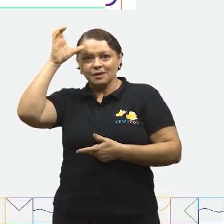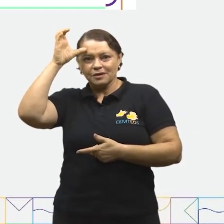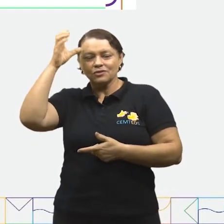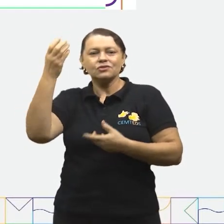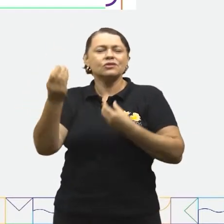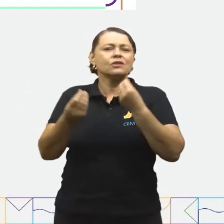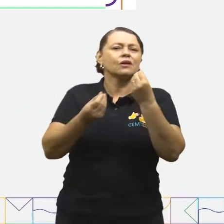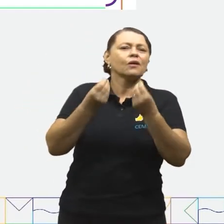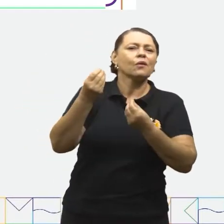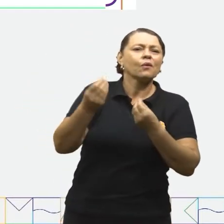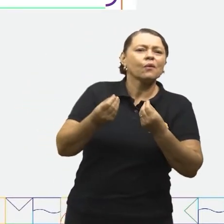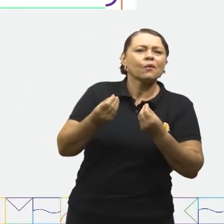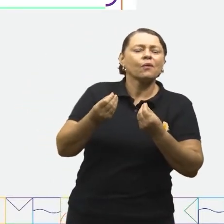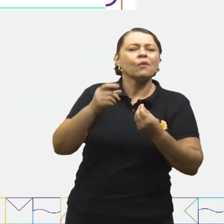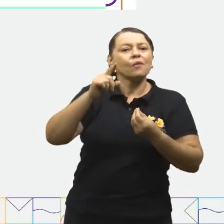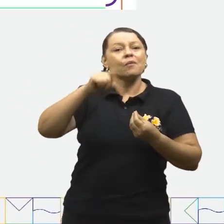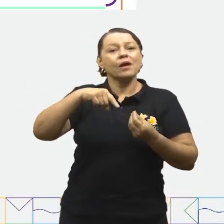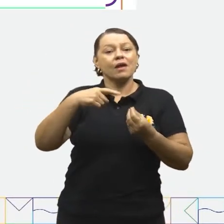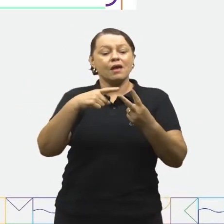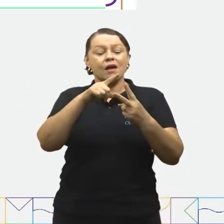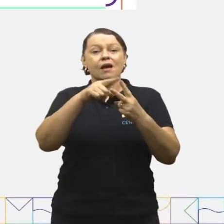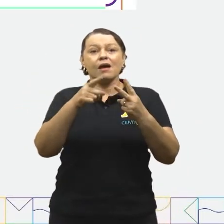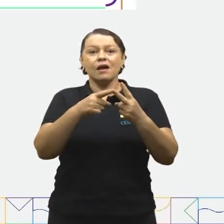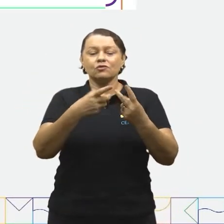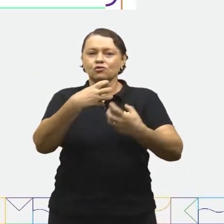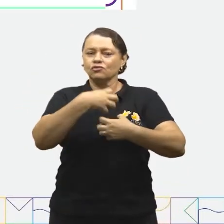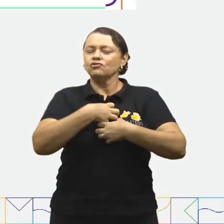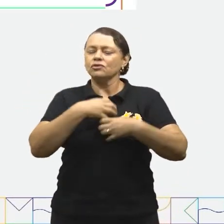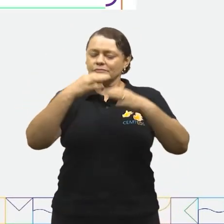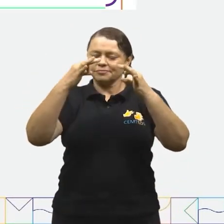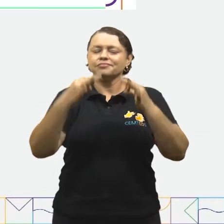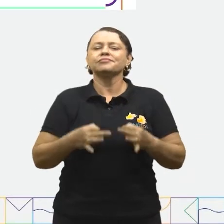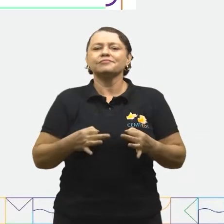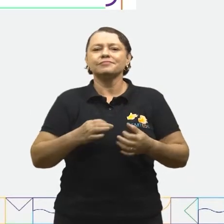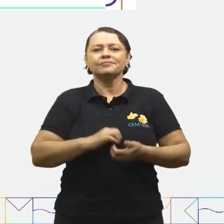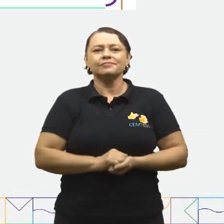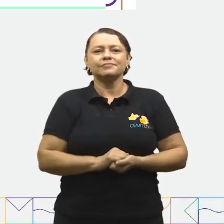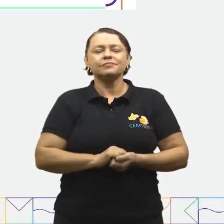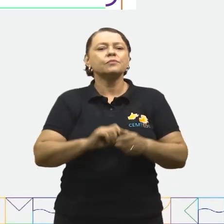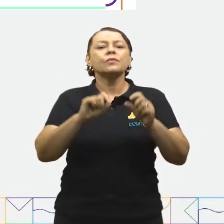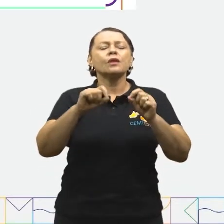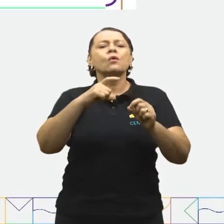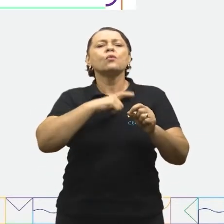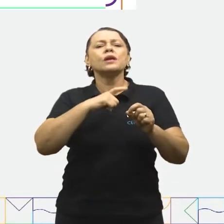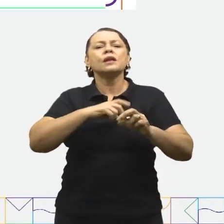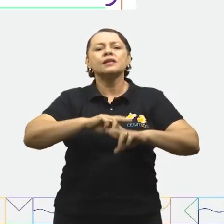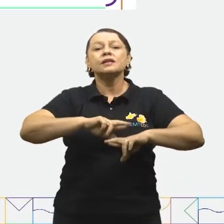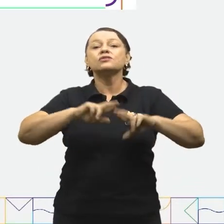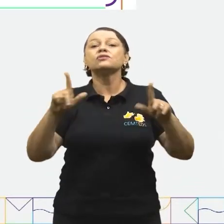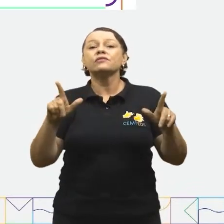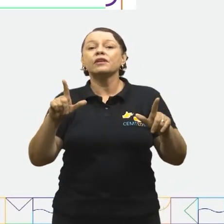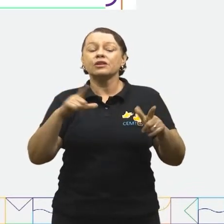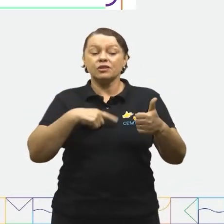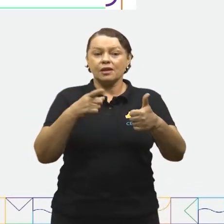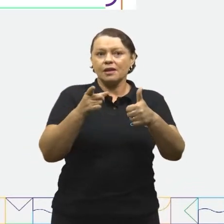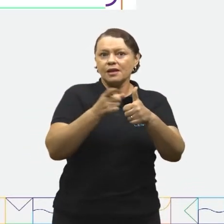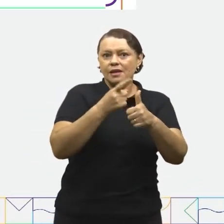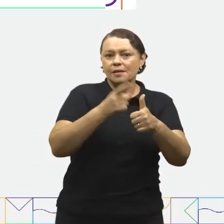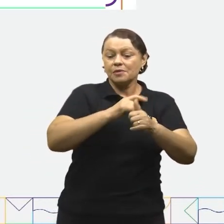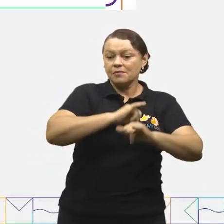dela aparecer. As duas formas estão corretas. O que elas têm de diferente é que a primeira